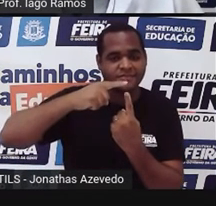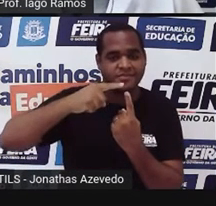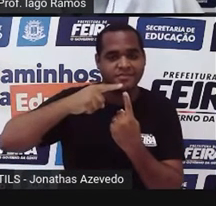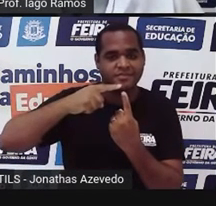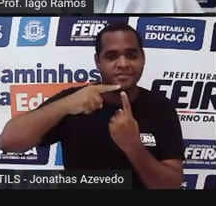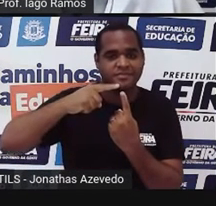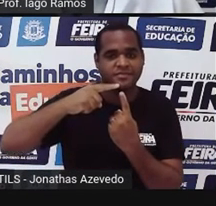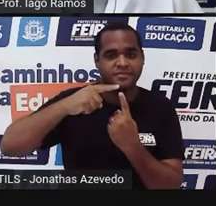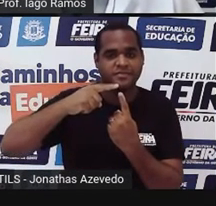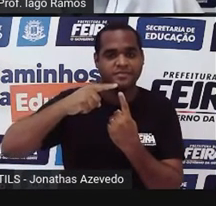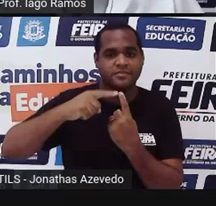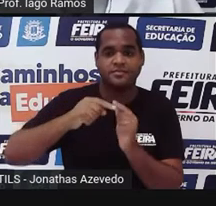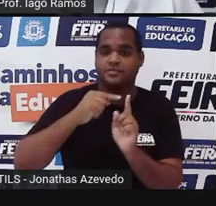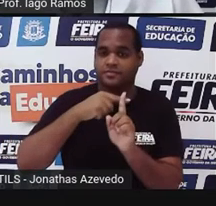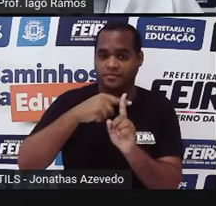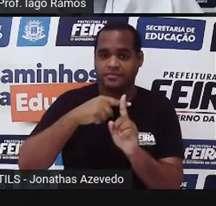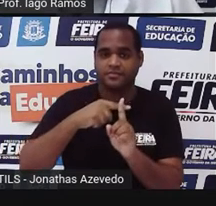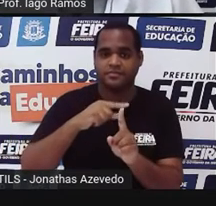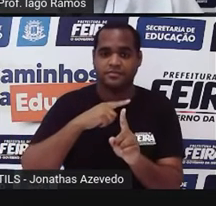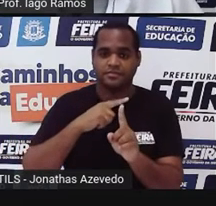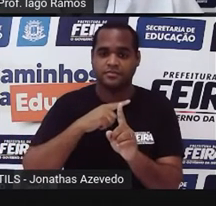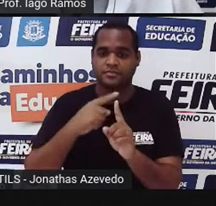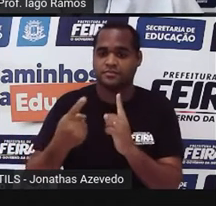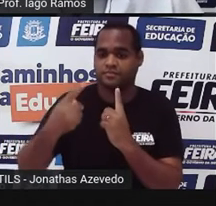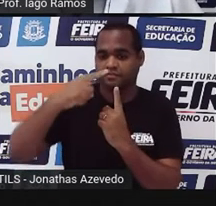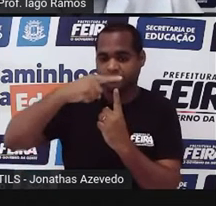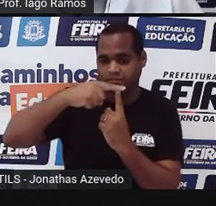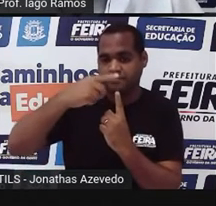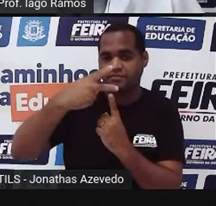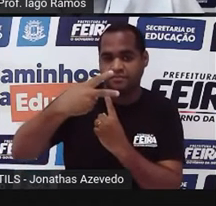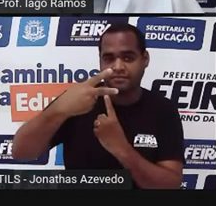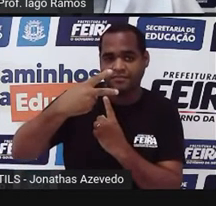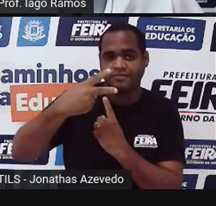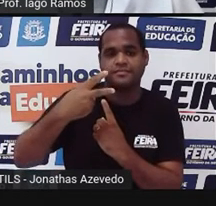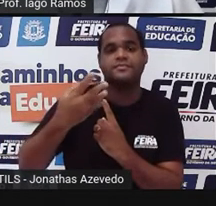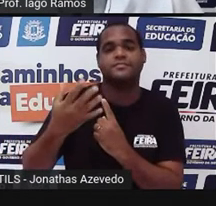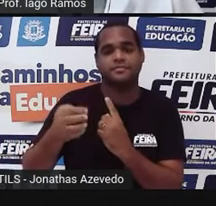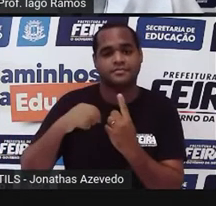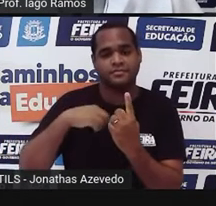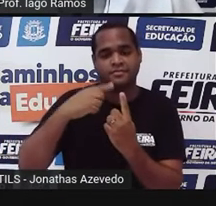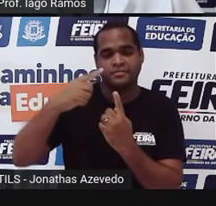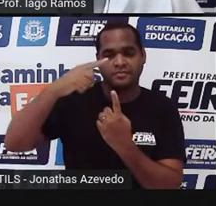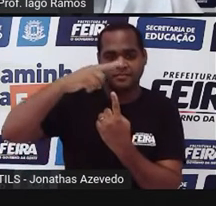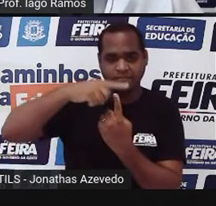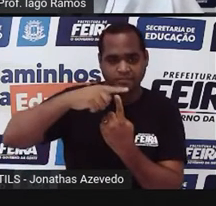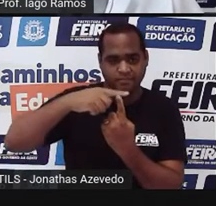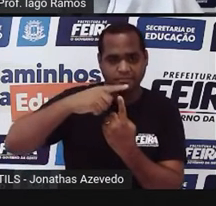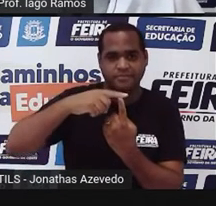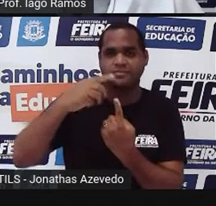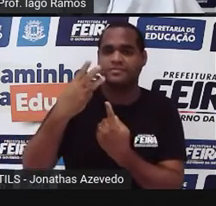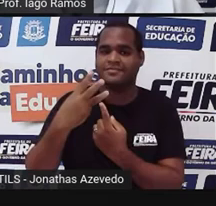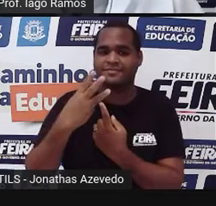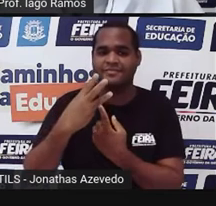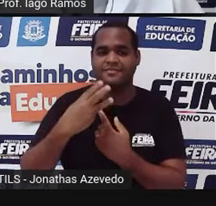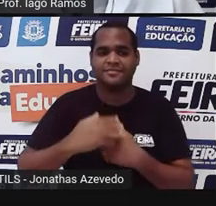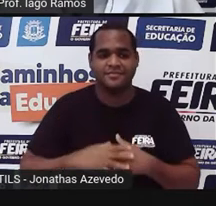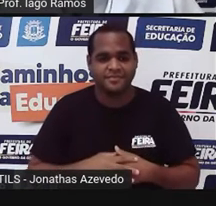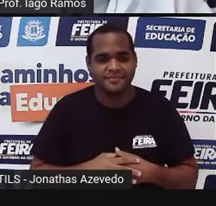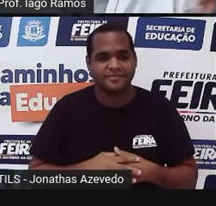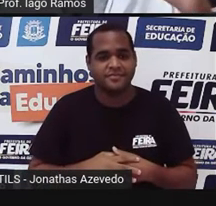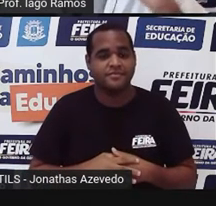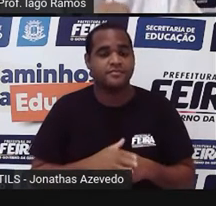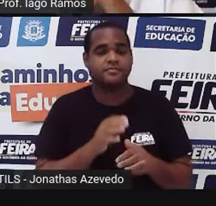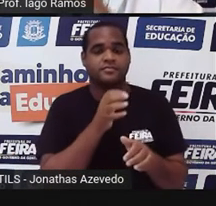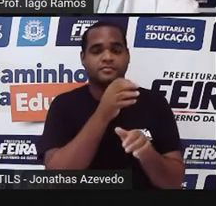vai somar com a nota da unidade 2 e vai somar com a nota da unidade 3. Você vai